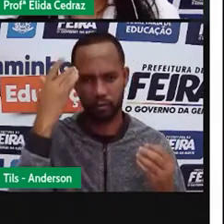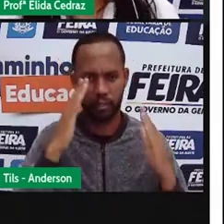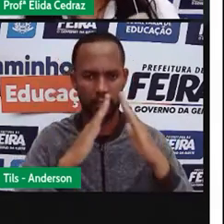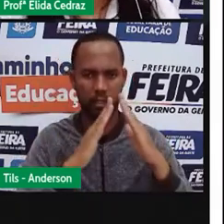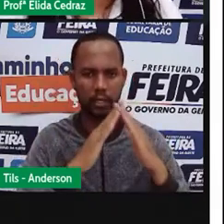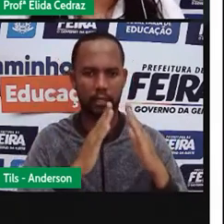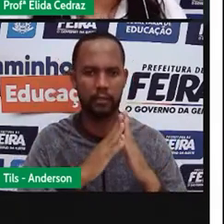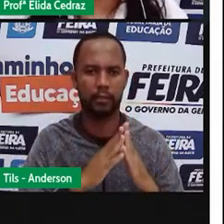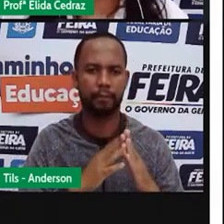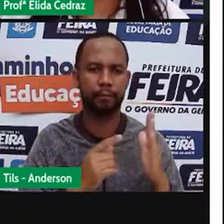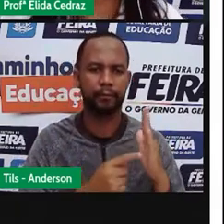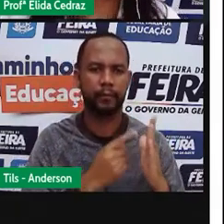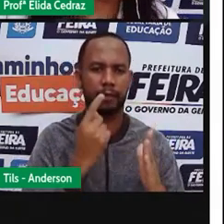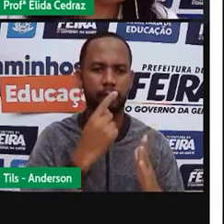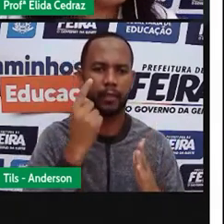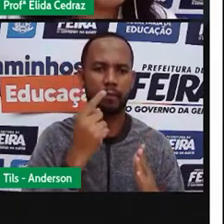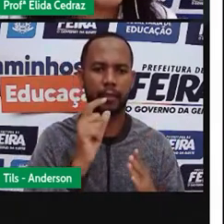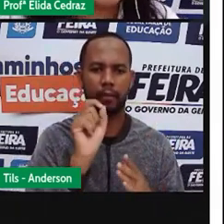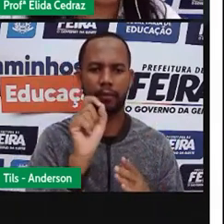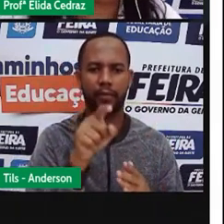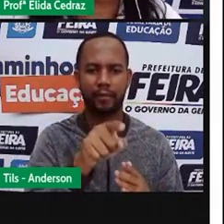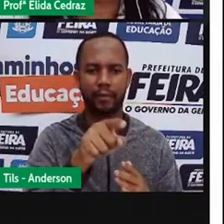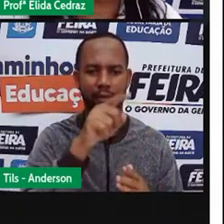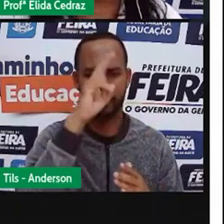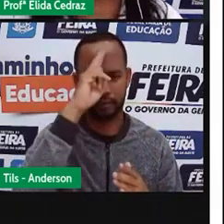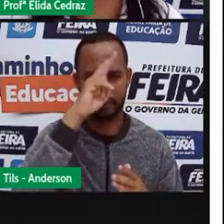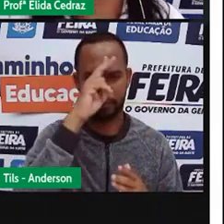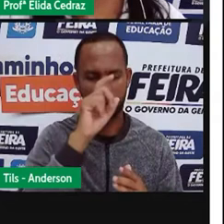Na primeira imagem, por que você vê?